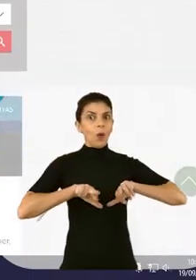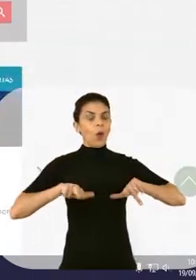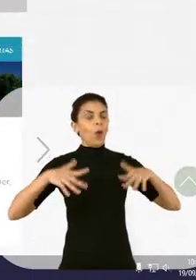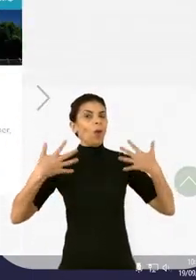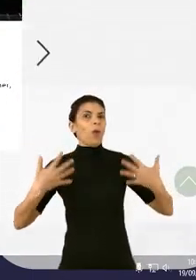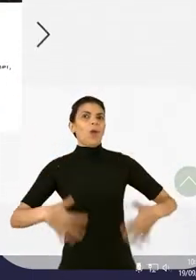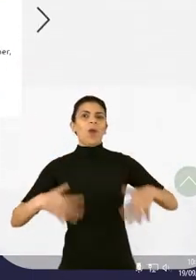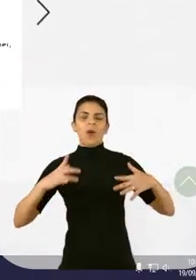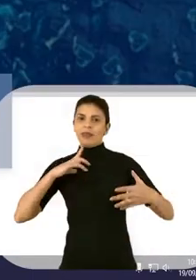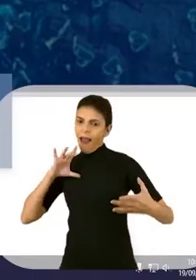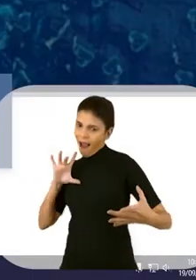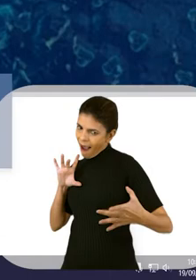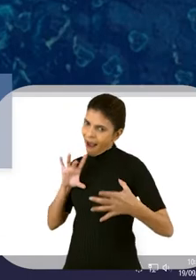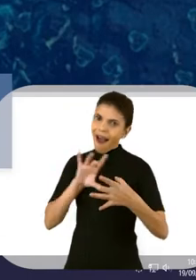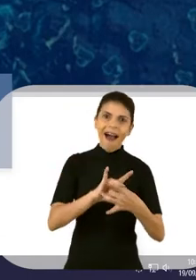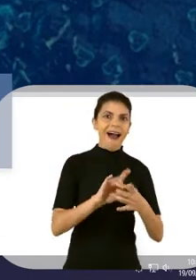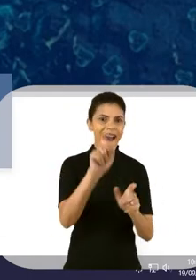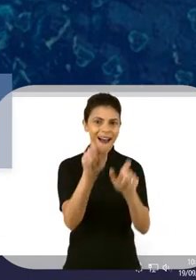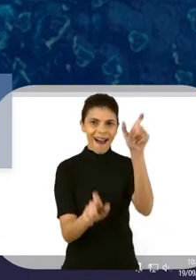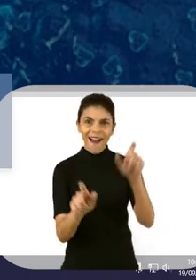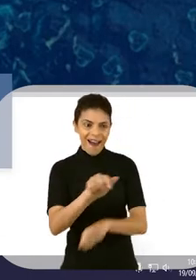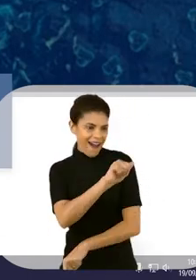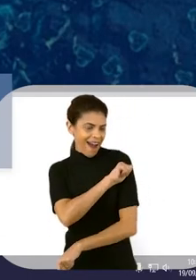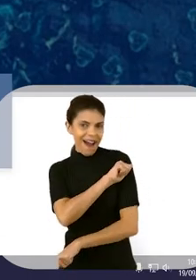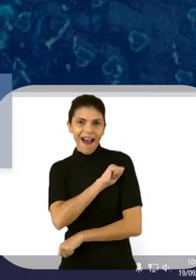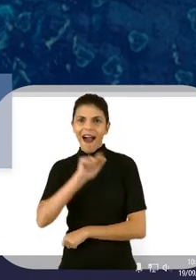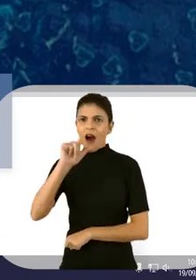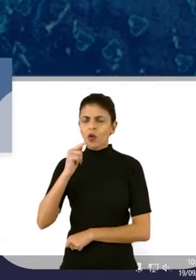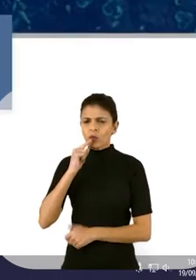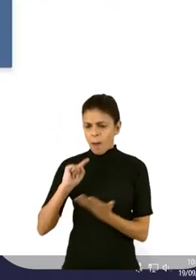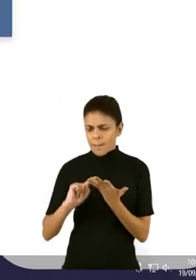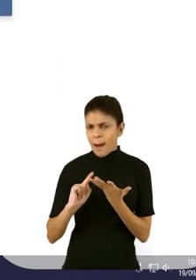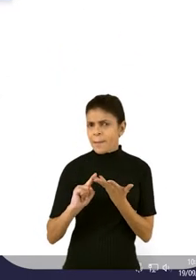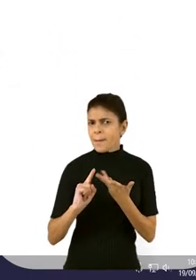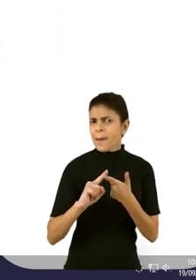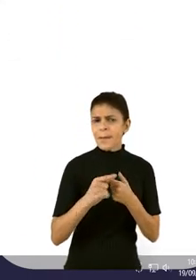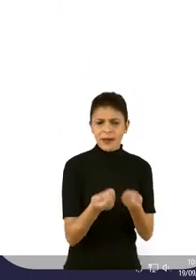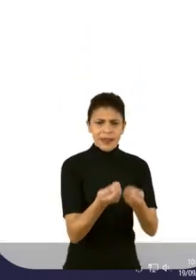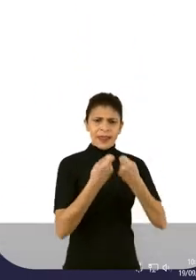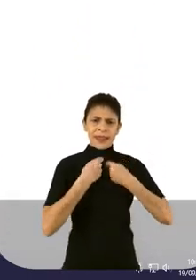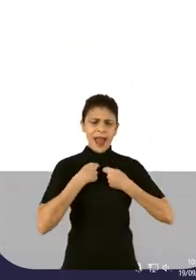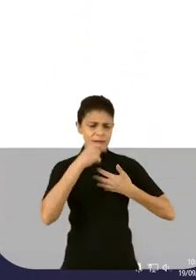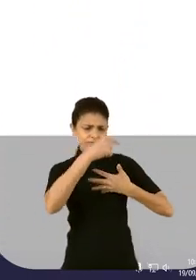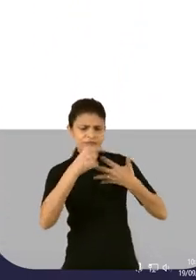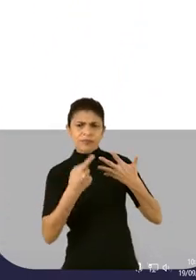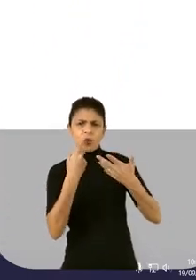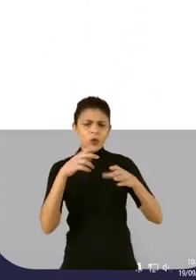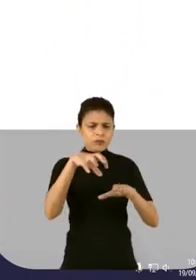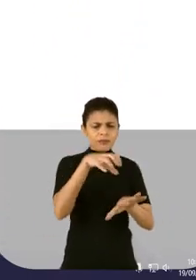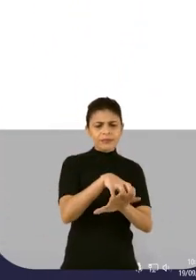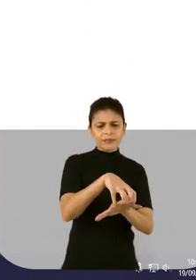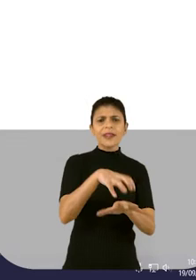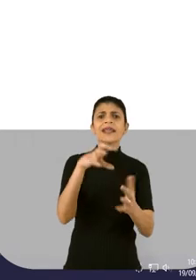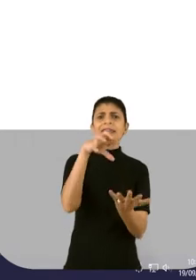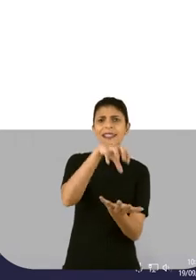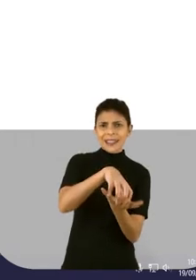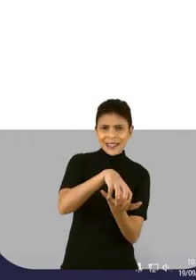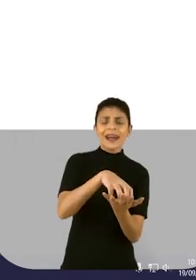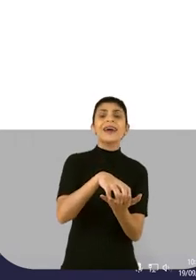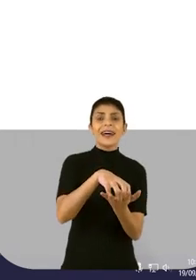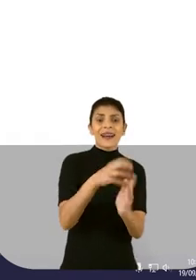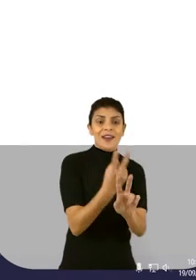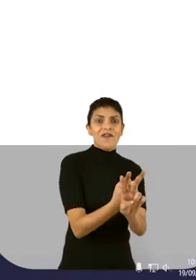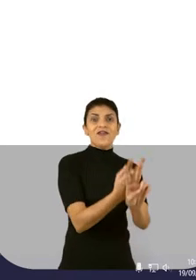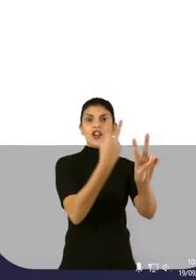enormes de manter o engajamento com os alunos a partir de todas as ferramentas que são oferecidas lá dentro do campus virtual. Um